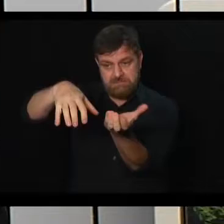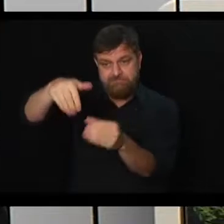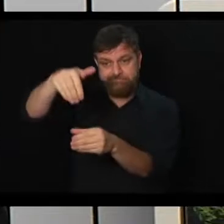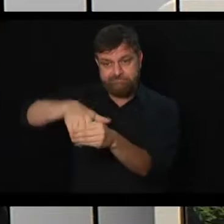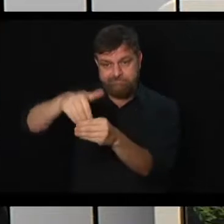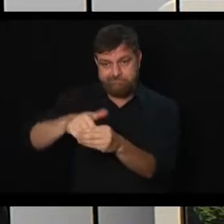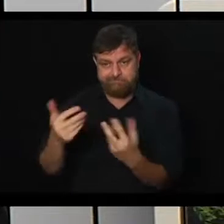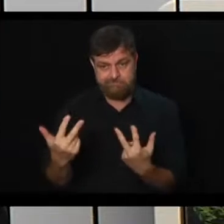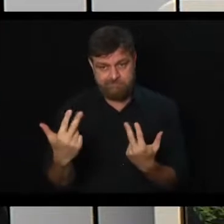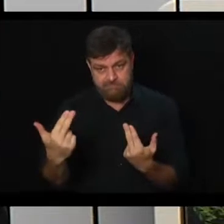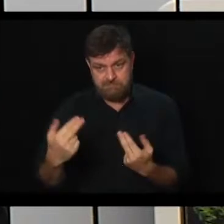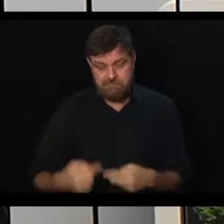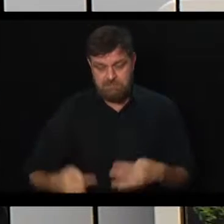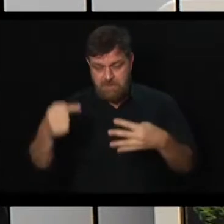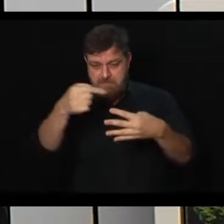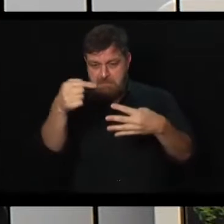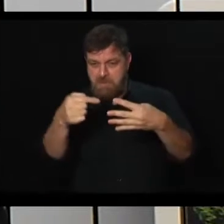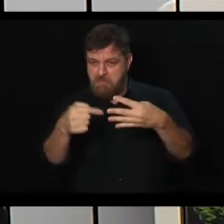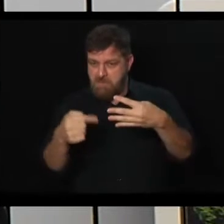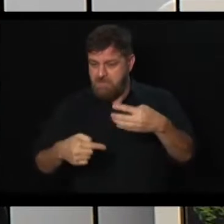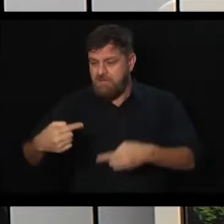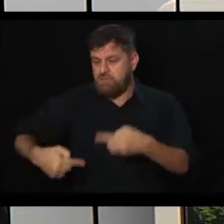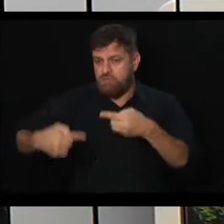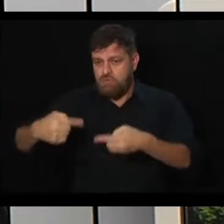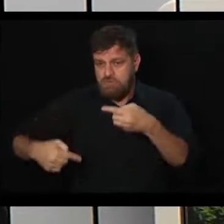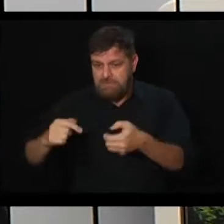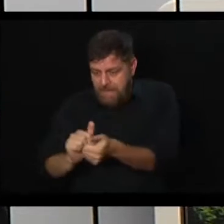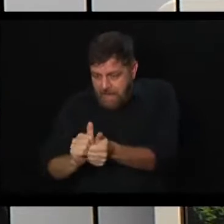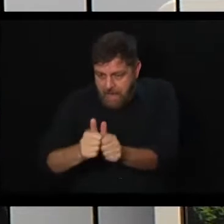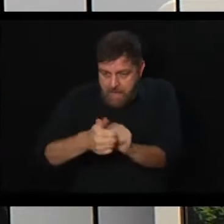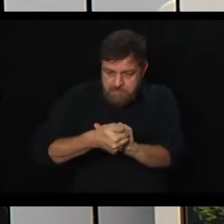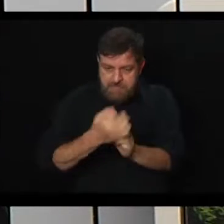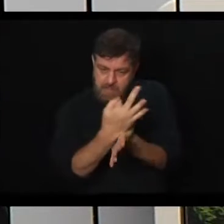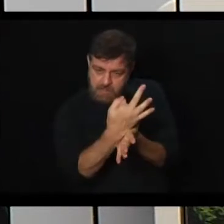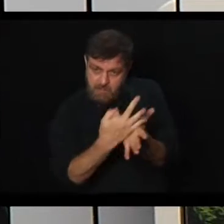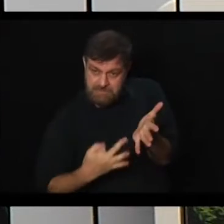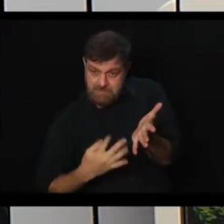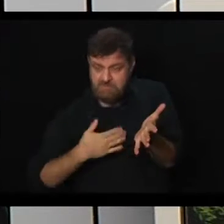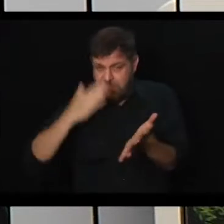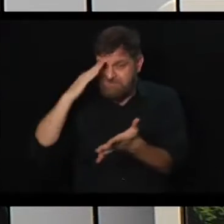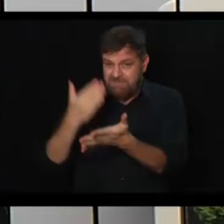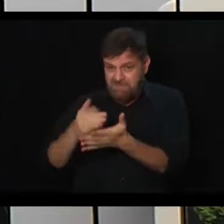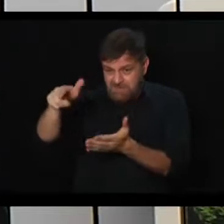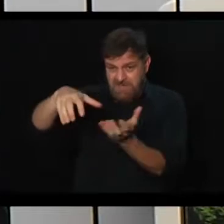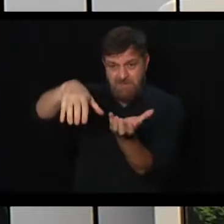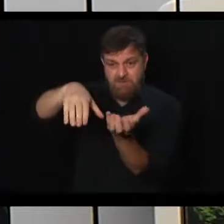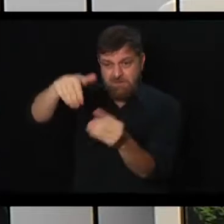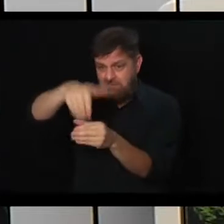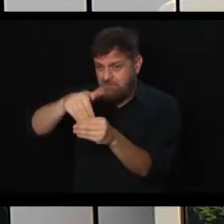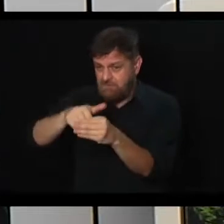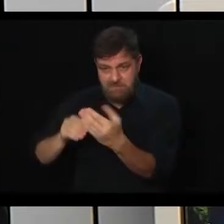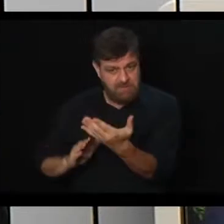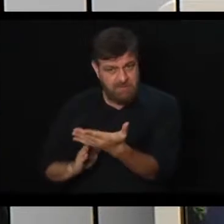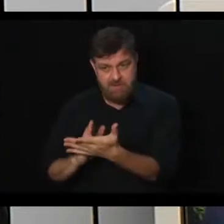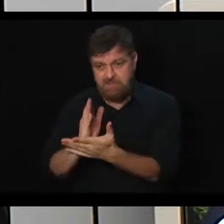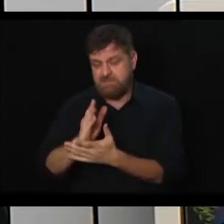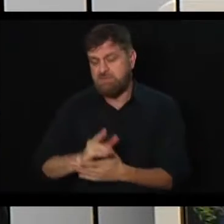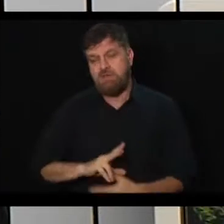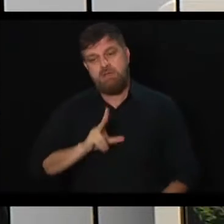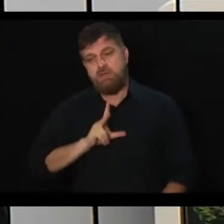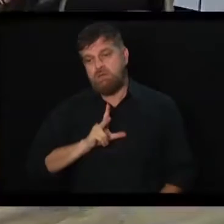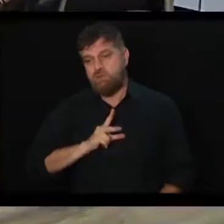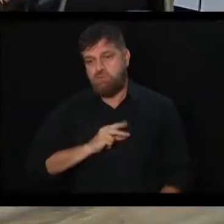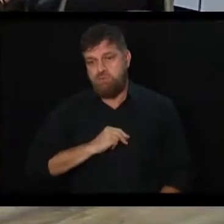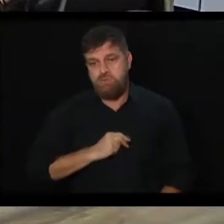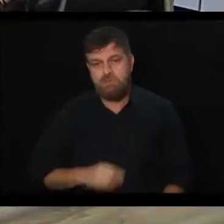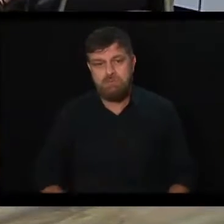Acho os principais pontos já foram debatidos, equacionados, acredito que deve ser uma aprovação mais tranquila agora. Tá certo. Virador